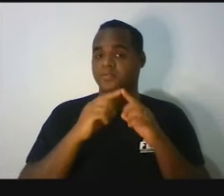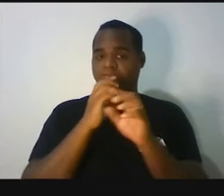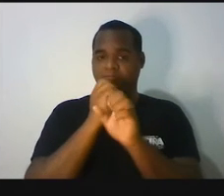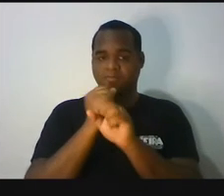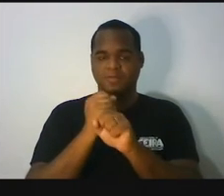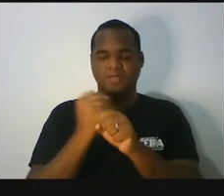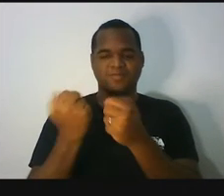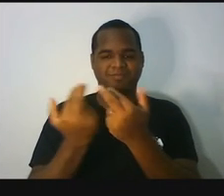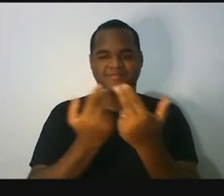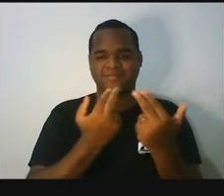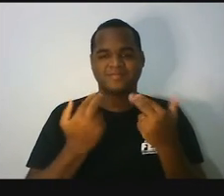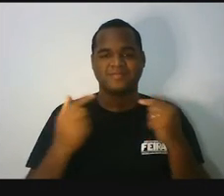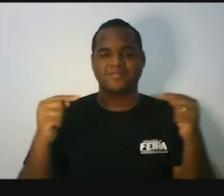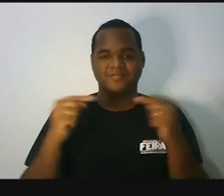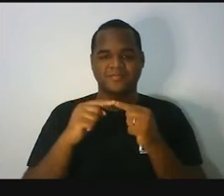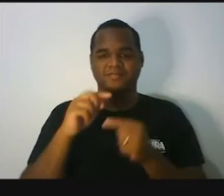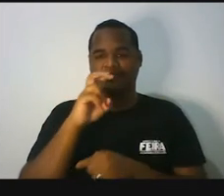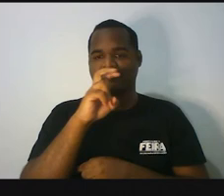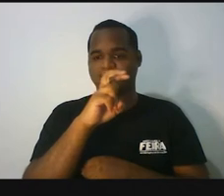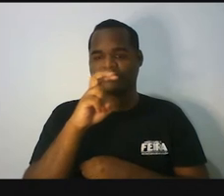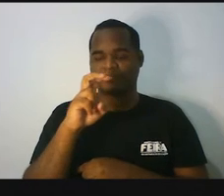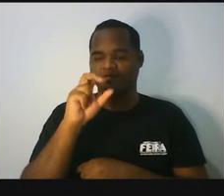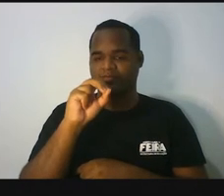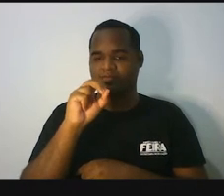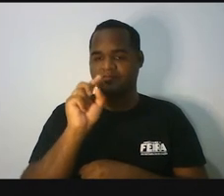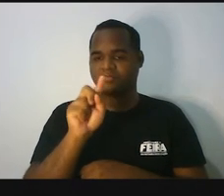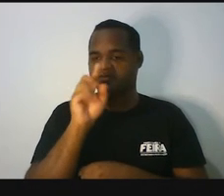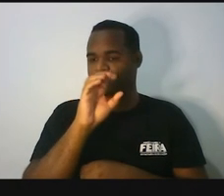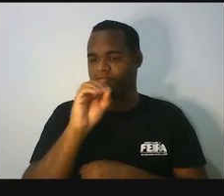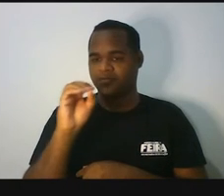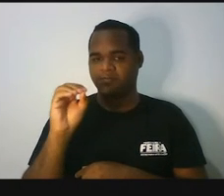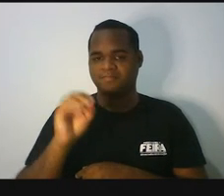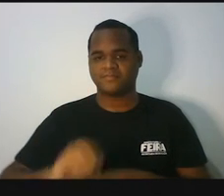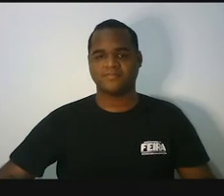O total foi R$ 550 mil.